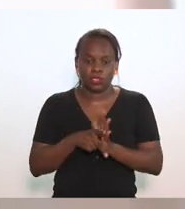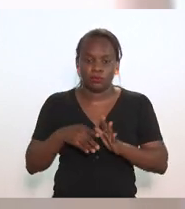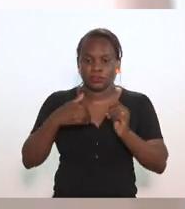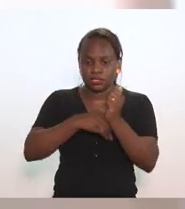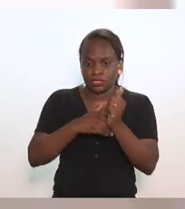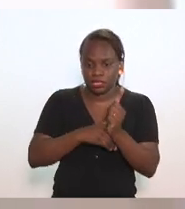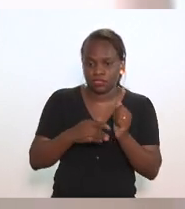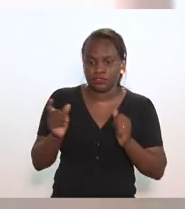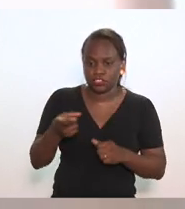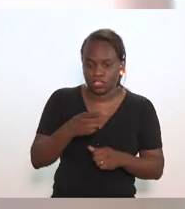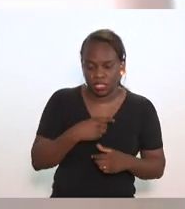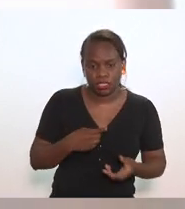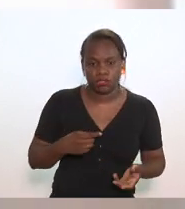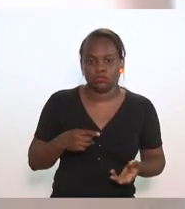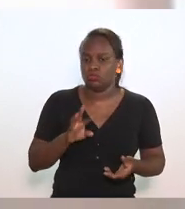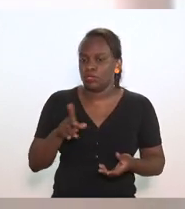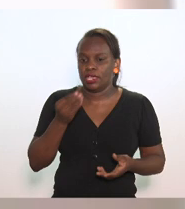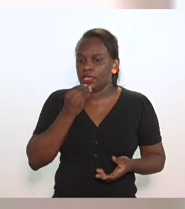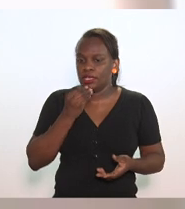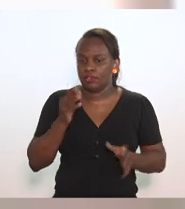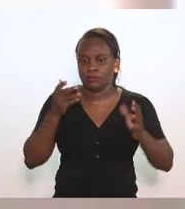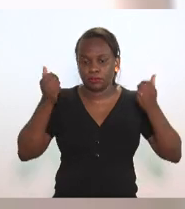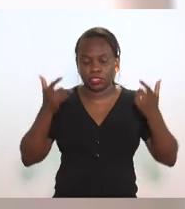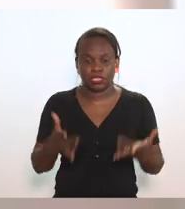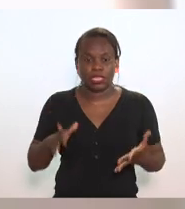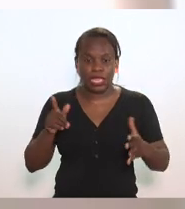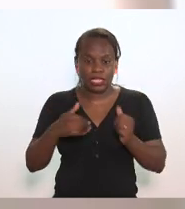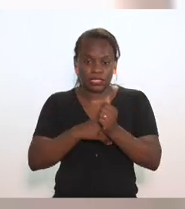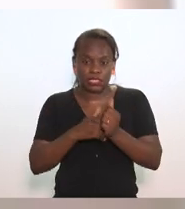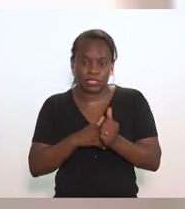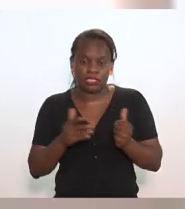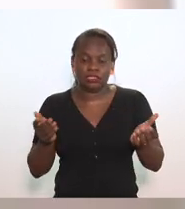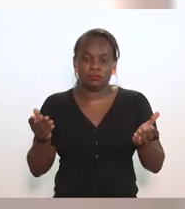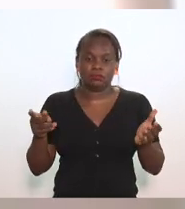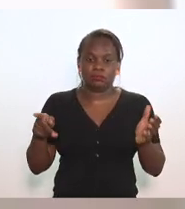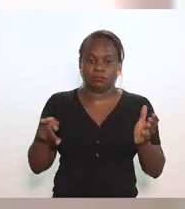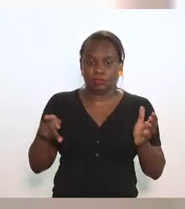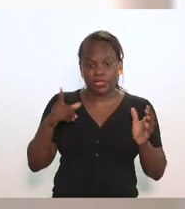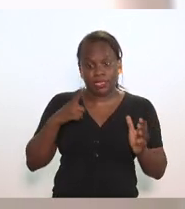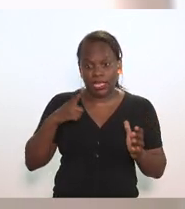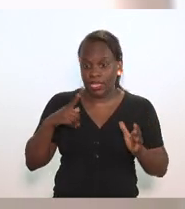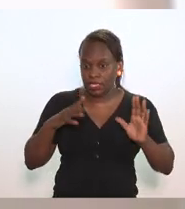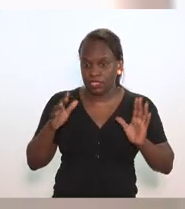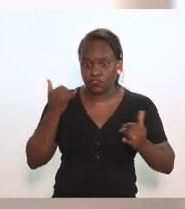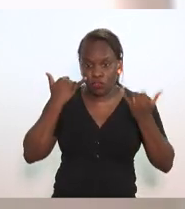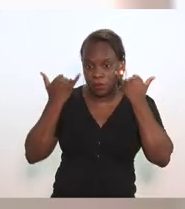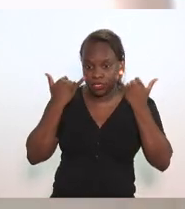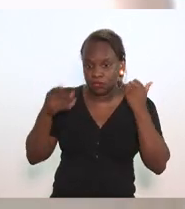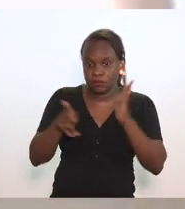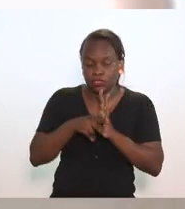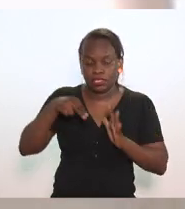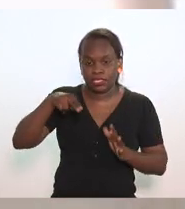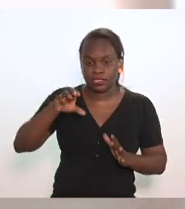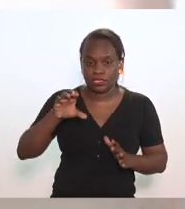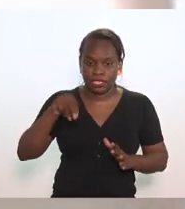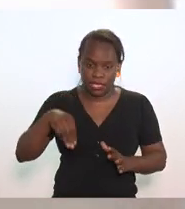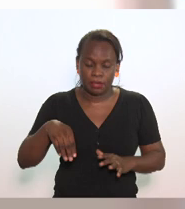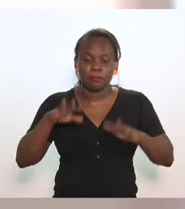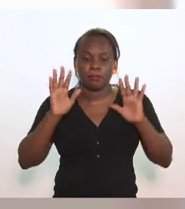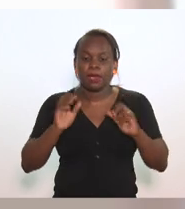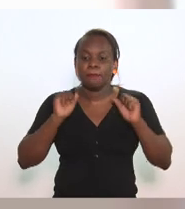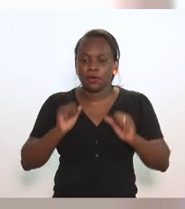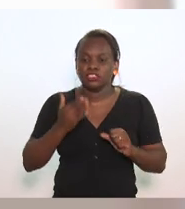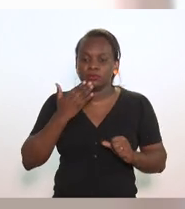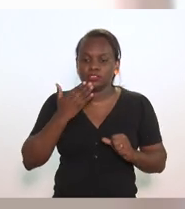fiscal obviamente não estou falando de antemão que o sigilo fiscal que há sigilo fiscal nas informações da NCM mas pode